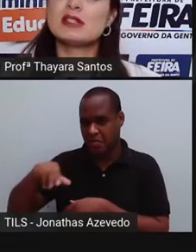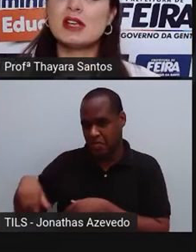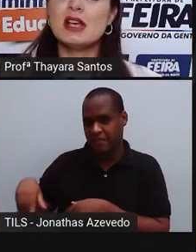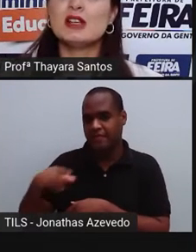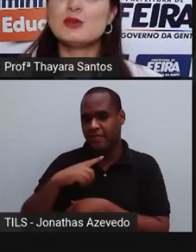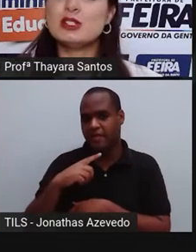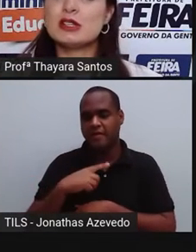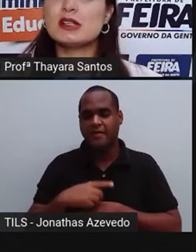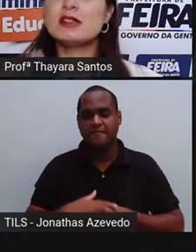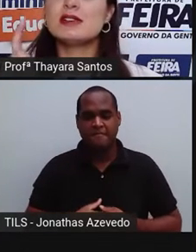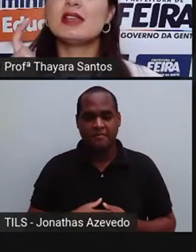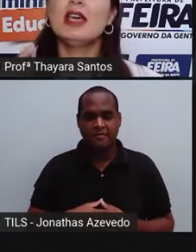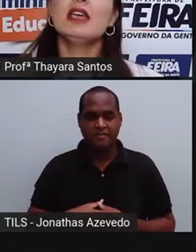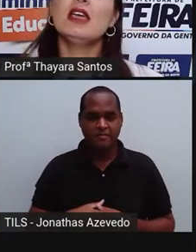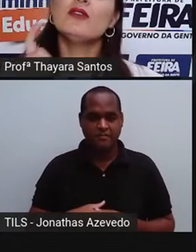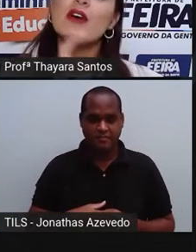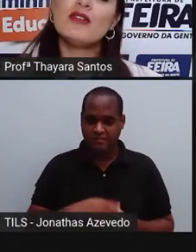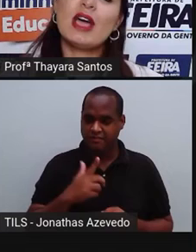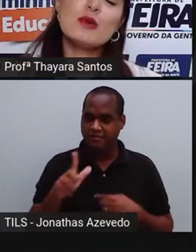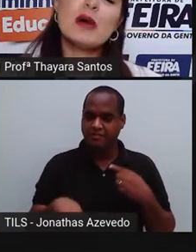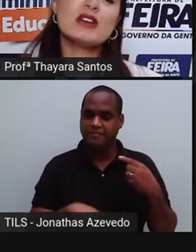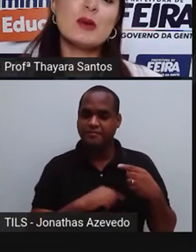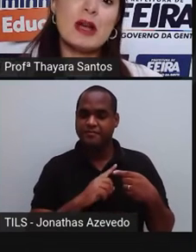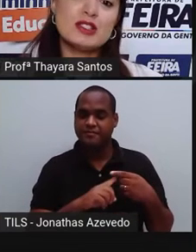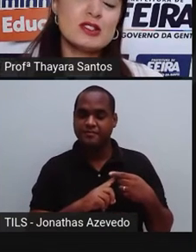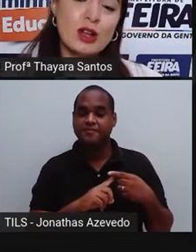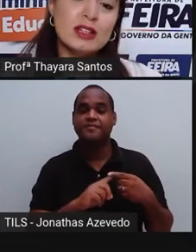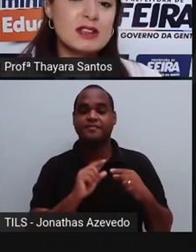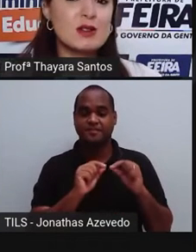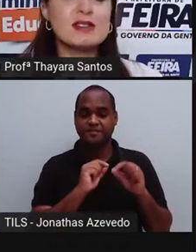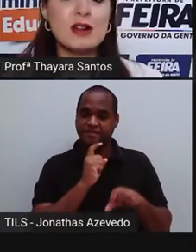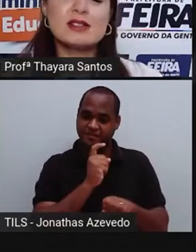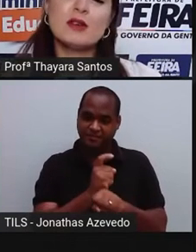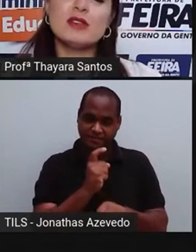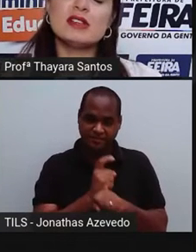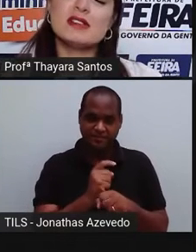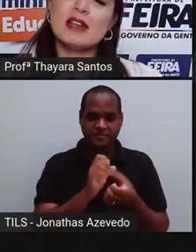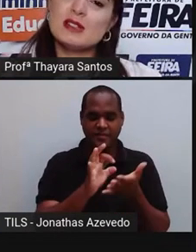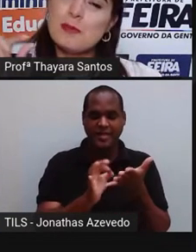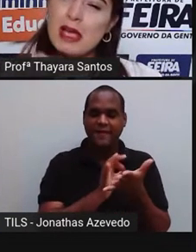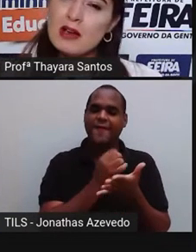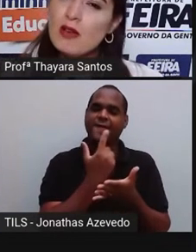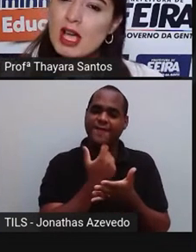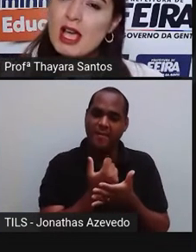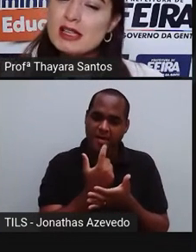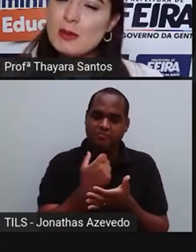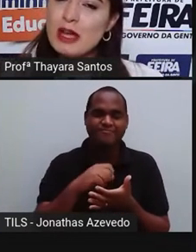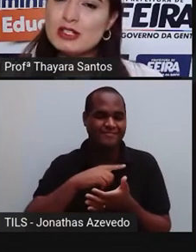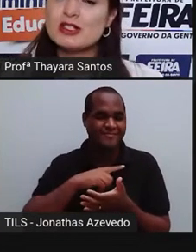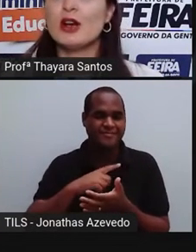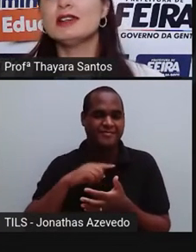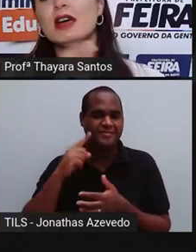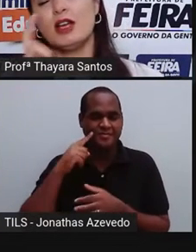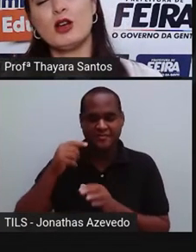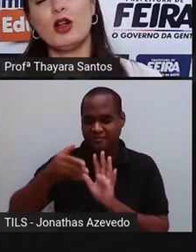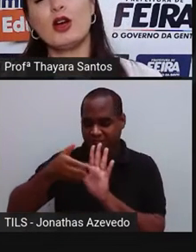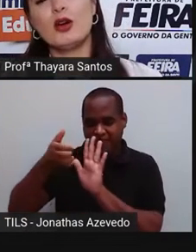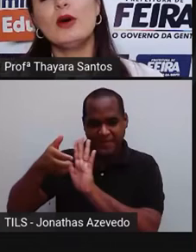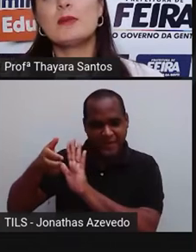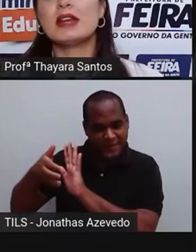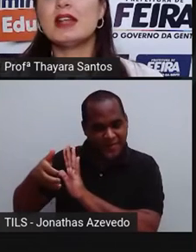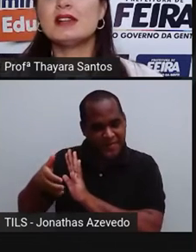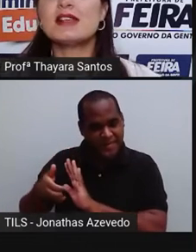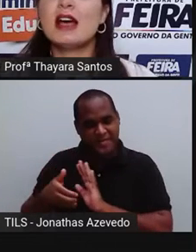e algumas outras substâncias. E vai ficar embaixo a parte sólida, que são as células sanguíneas. Aí eles pegam essa parte sólida e